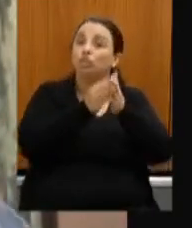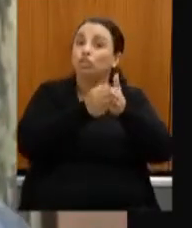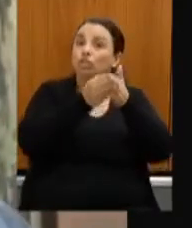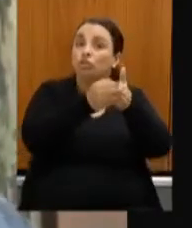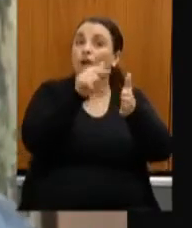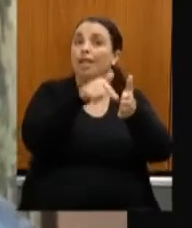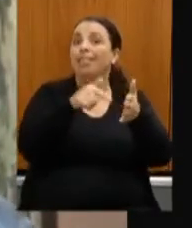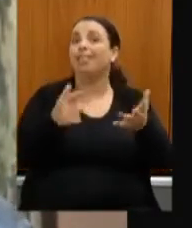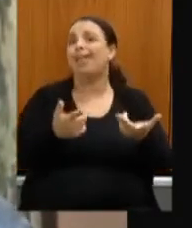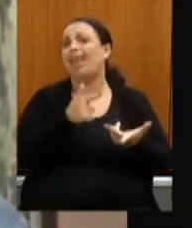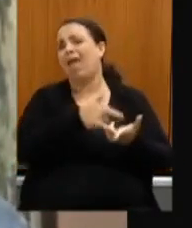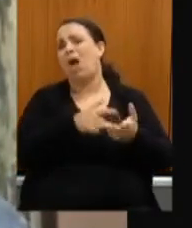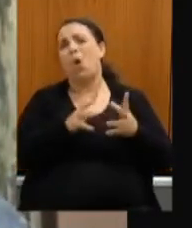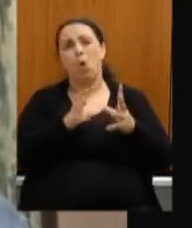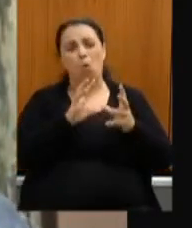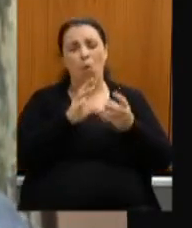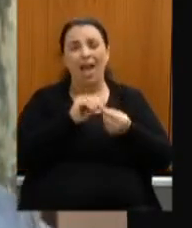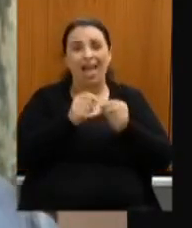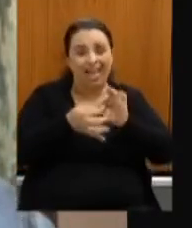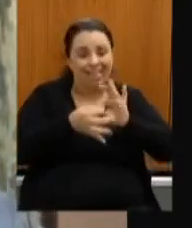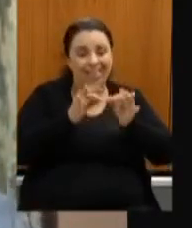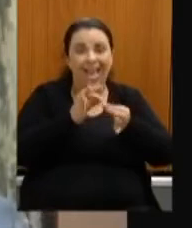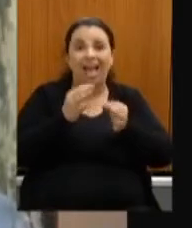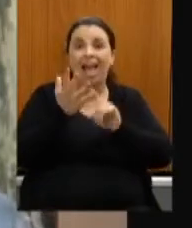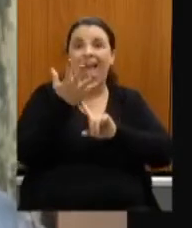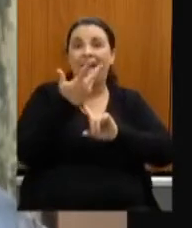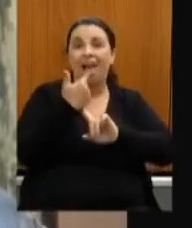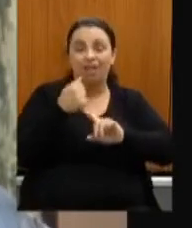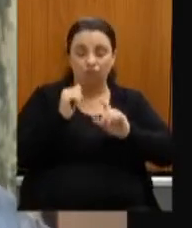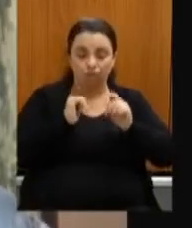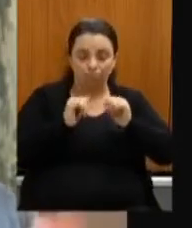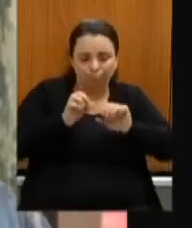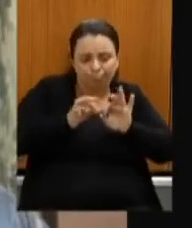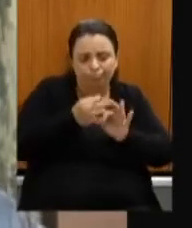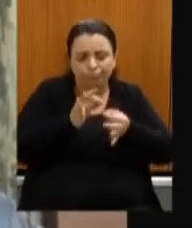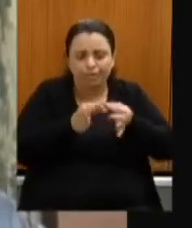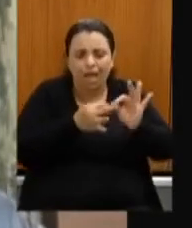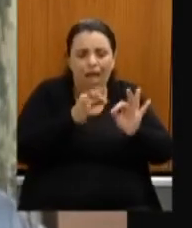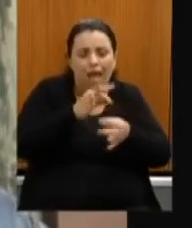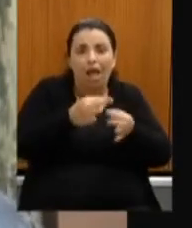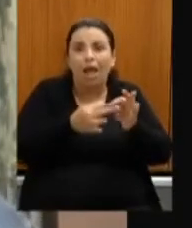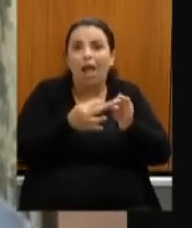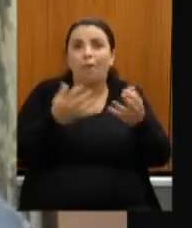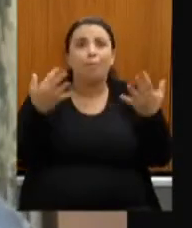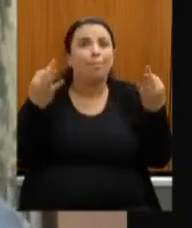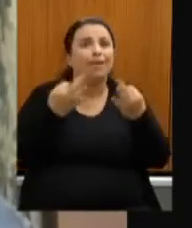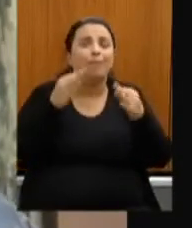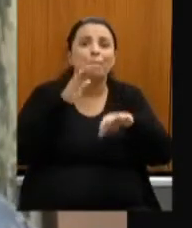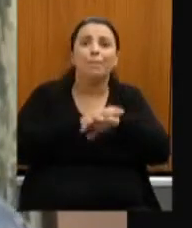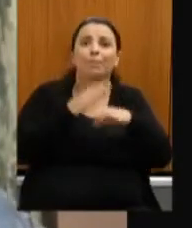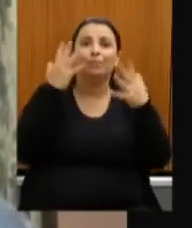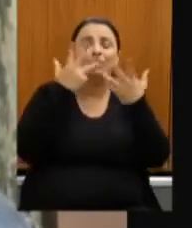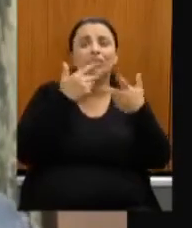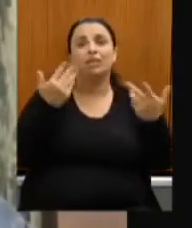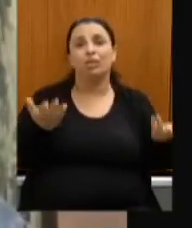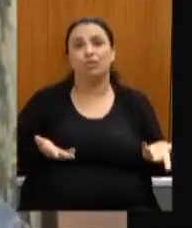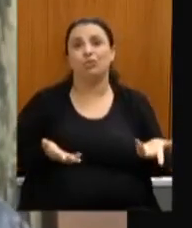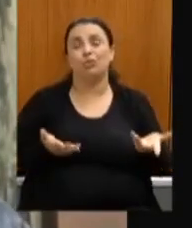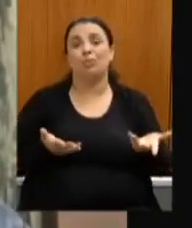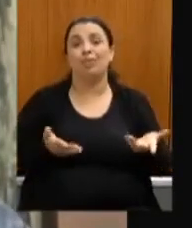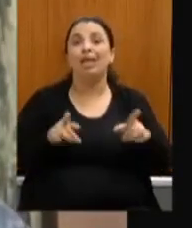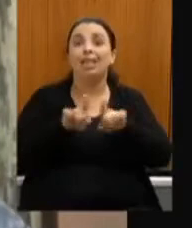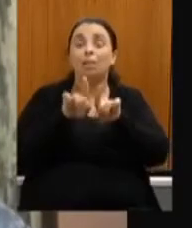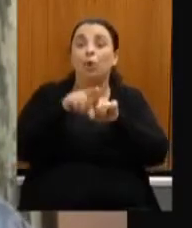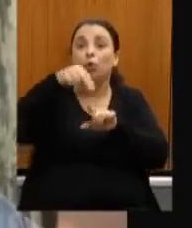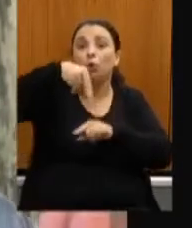no Jequitinhonha nós temos sabe uma região a ser descoberta pelo governo até hoje não descobriu o norte de